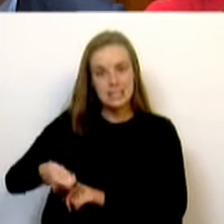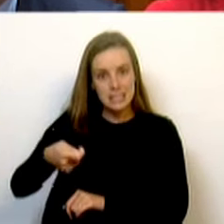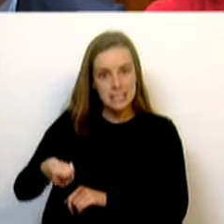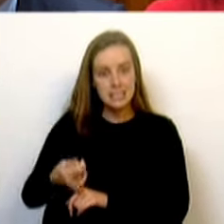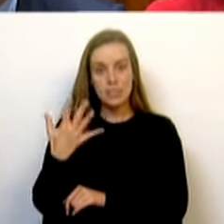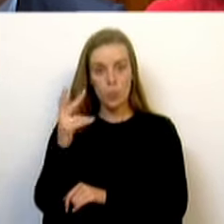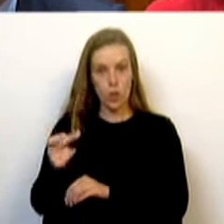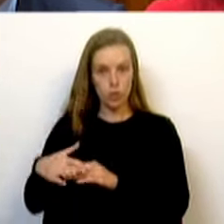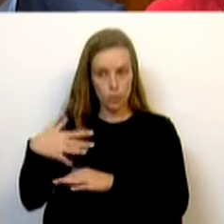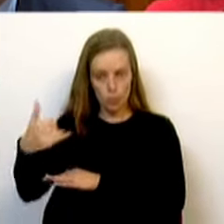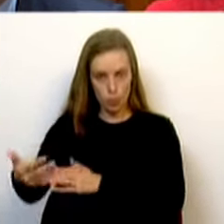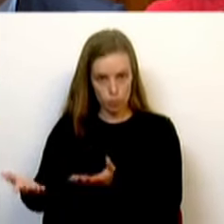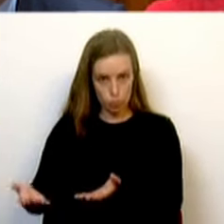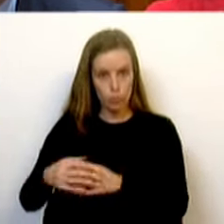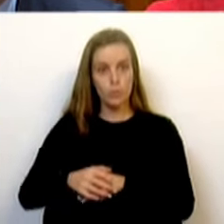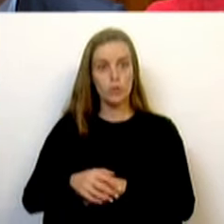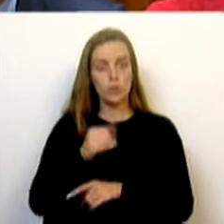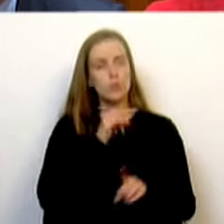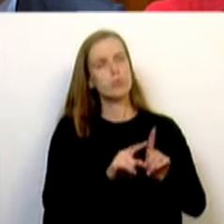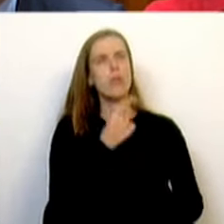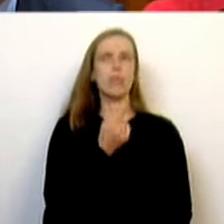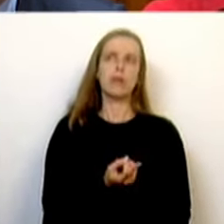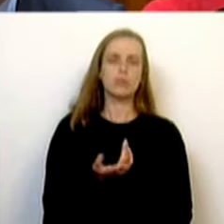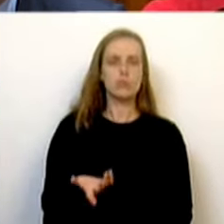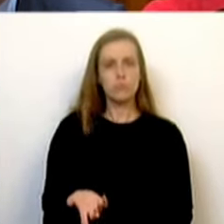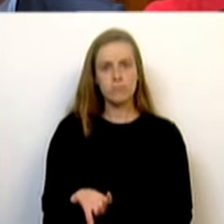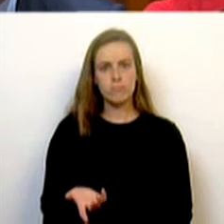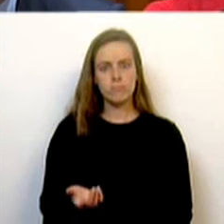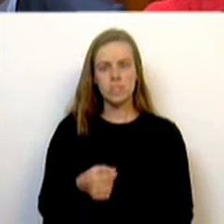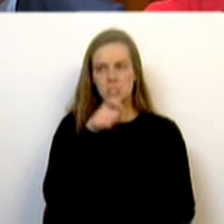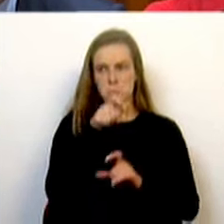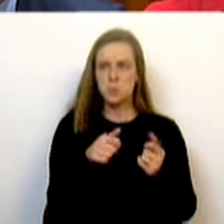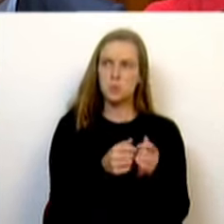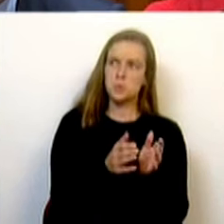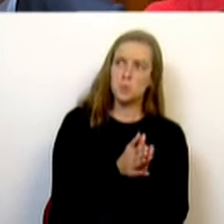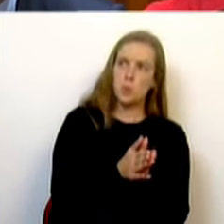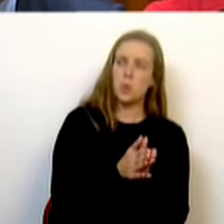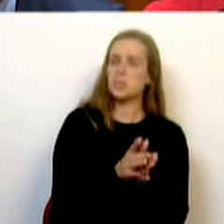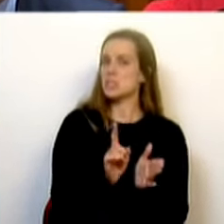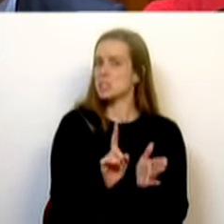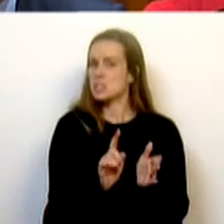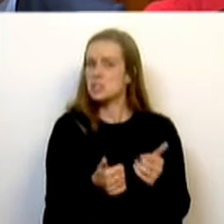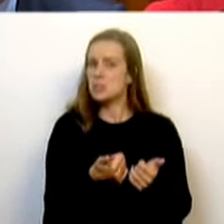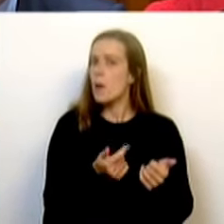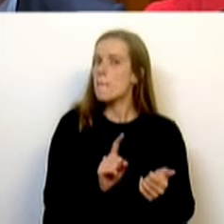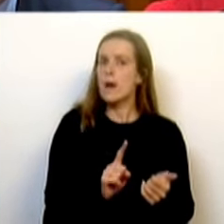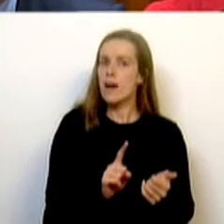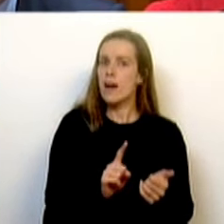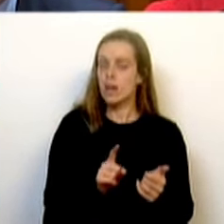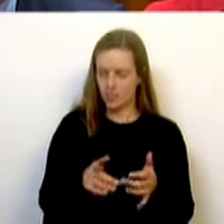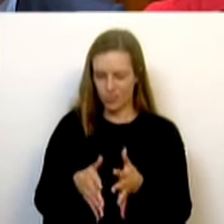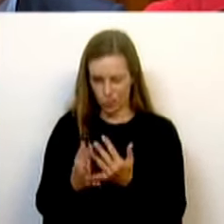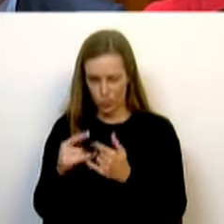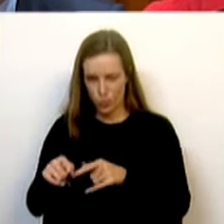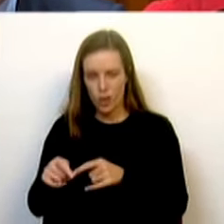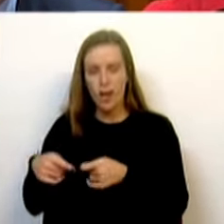próximos cinco anos. E quando o Sr. Deputado diz nem todos têm acesso, o Sr. Deputado conhece bem qual é a estrutura de